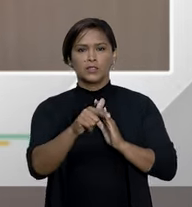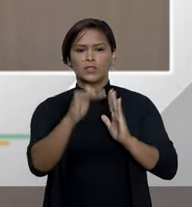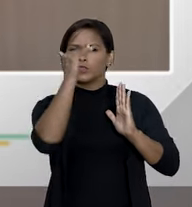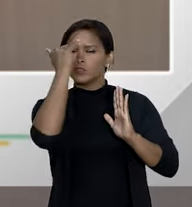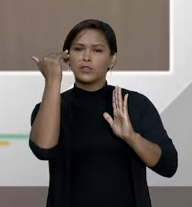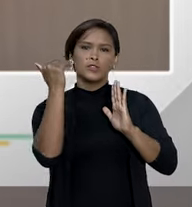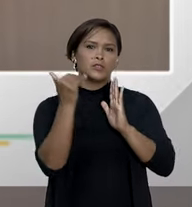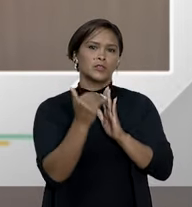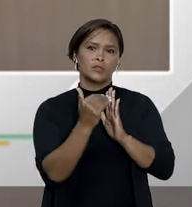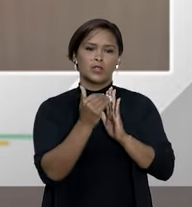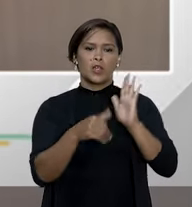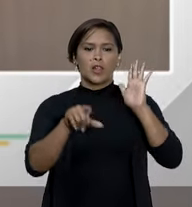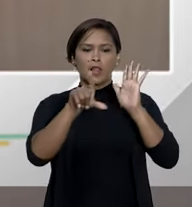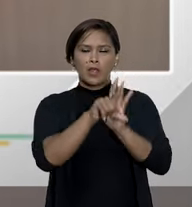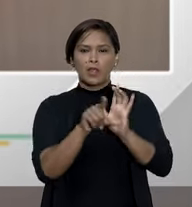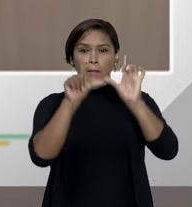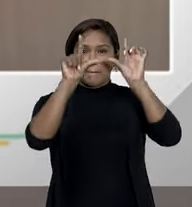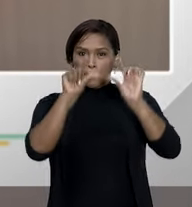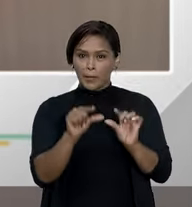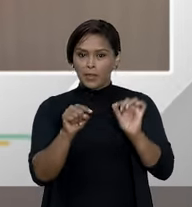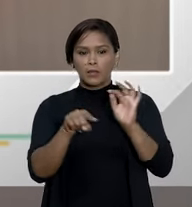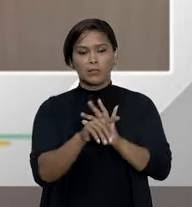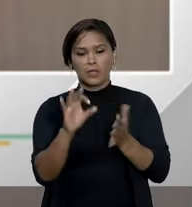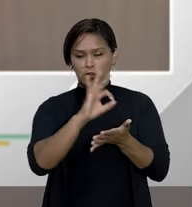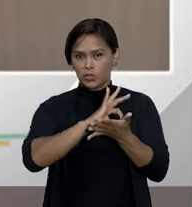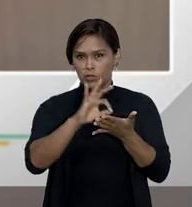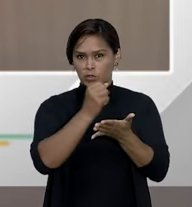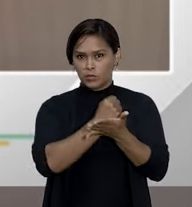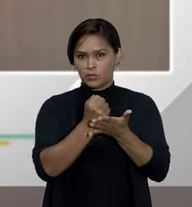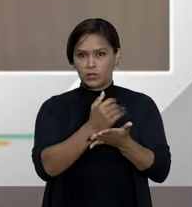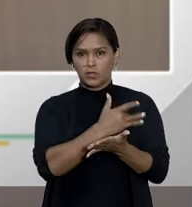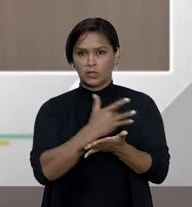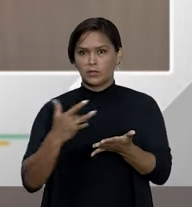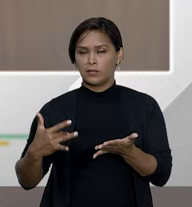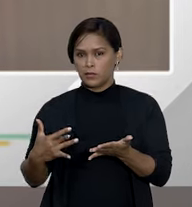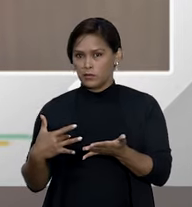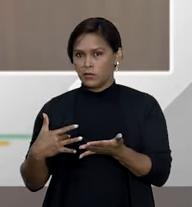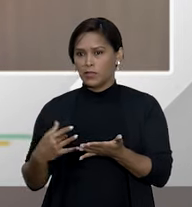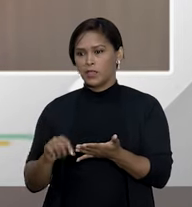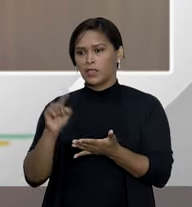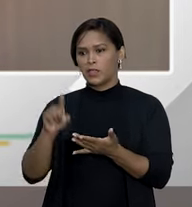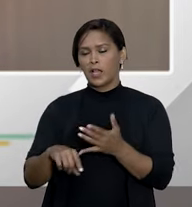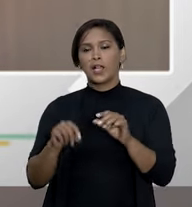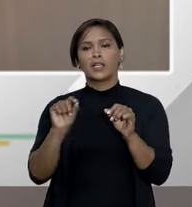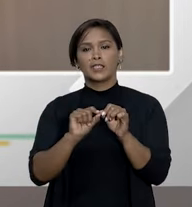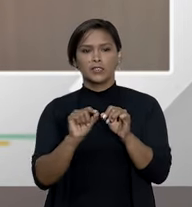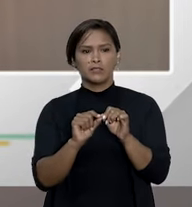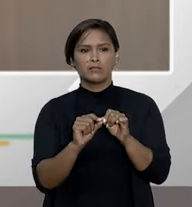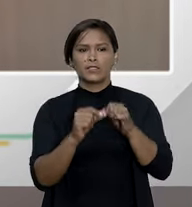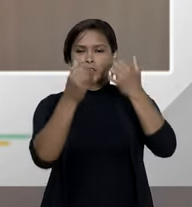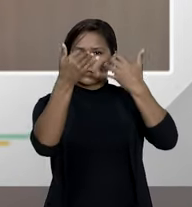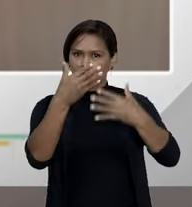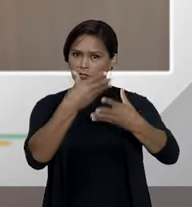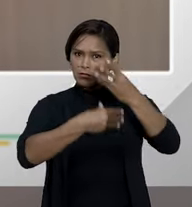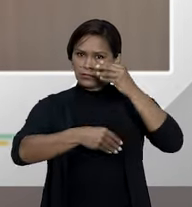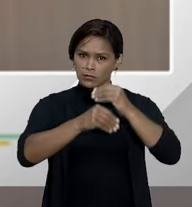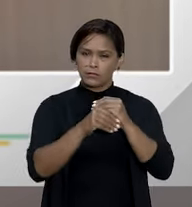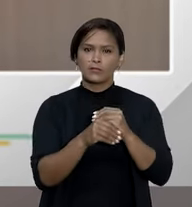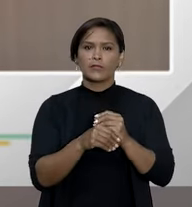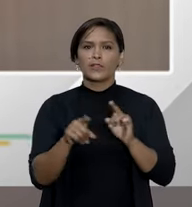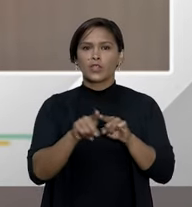obrigações legais mínimas das operadoras de plano de saúde aí ele fez uma ressalva nisso com muita